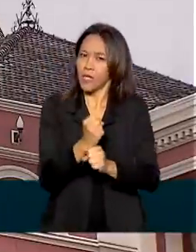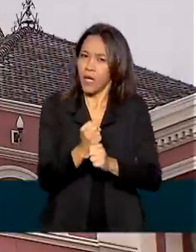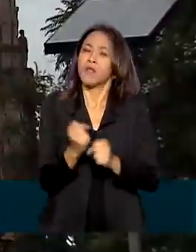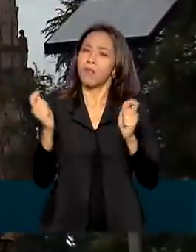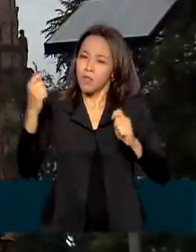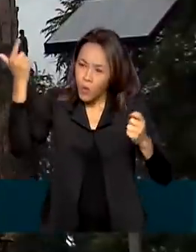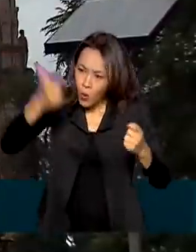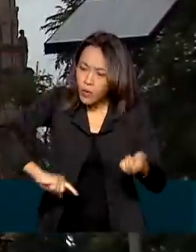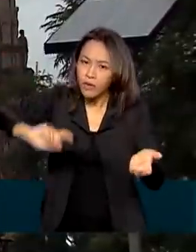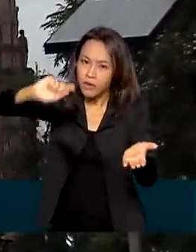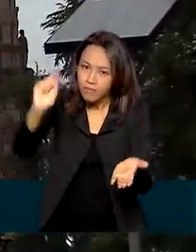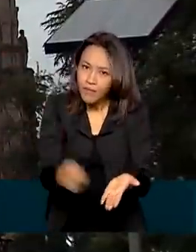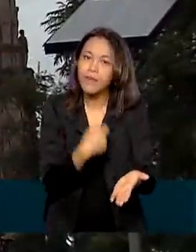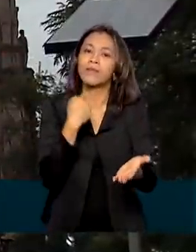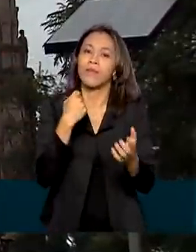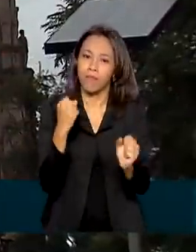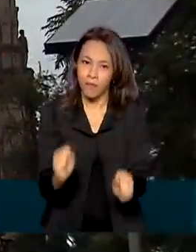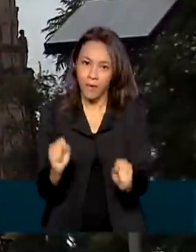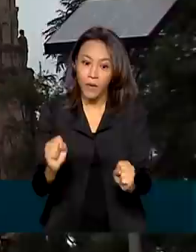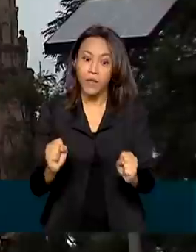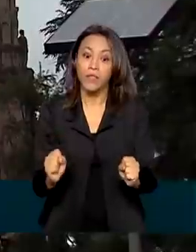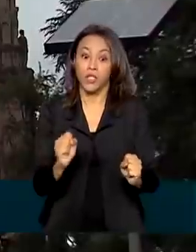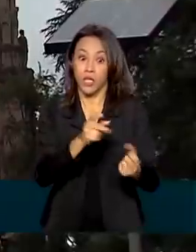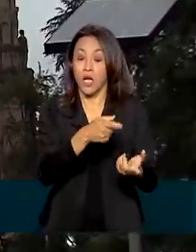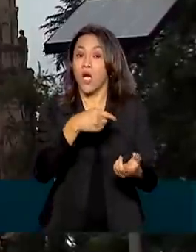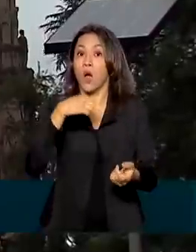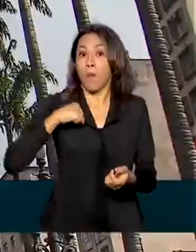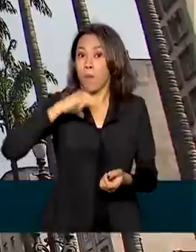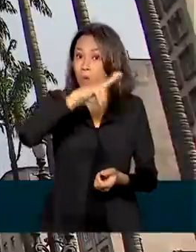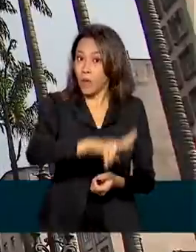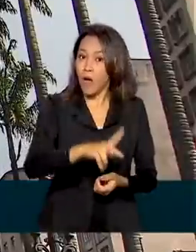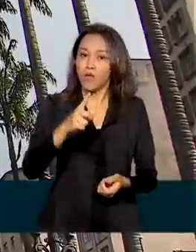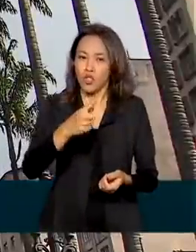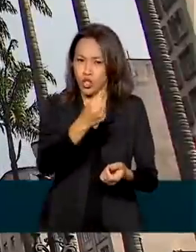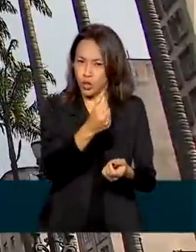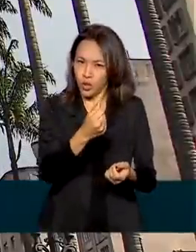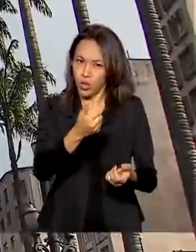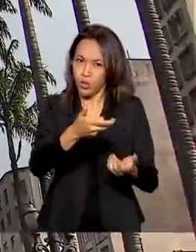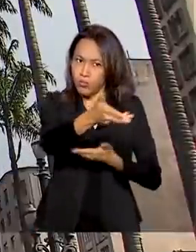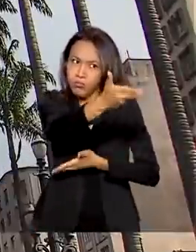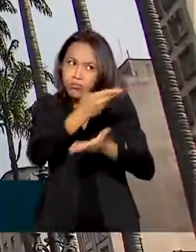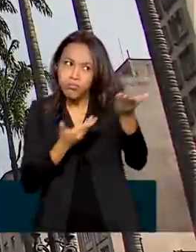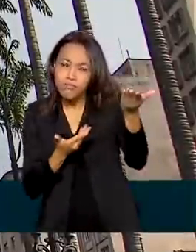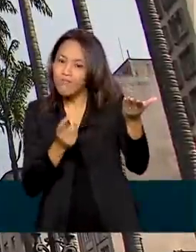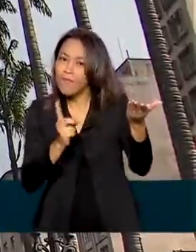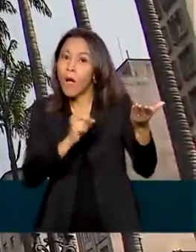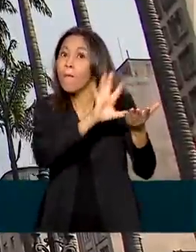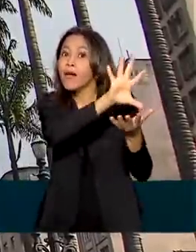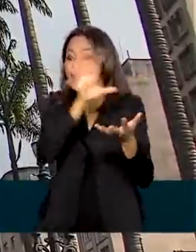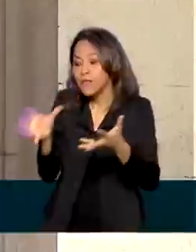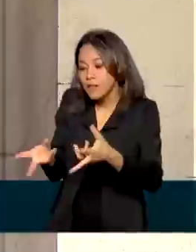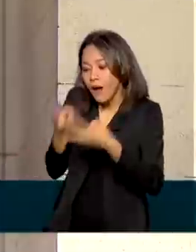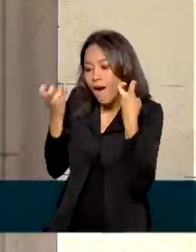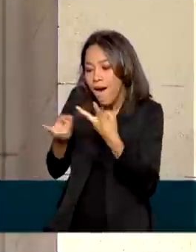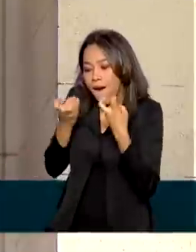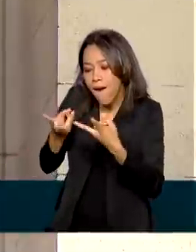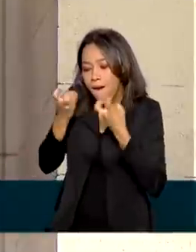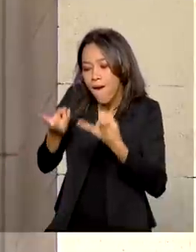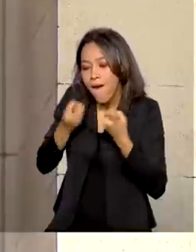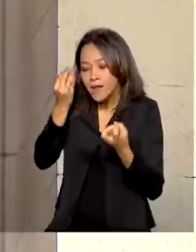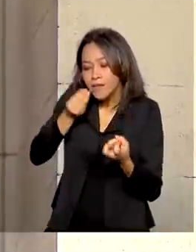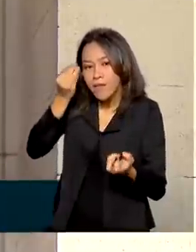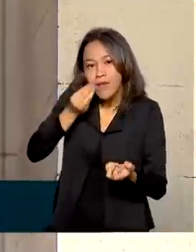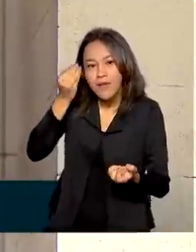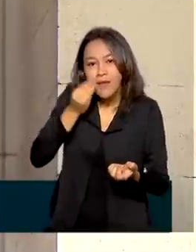renovado. A participação do país europeu não prevê transferência de recursos, mas de experiência, já que desenvolve